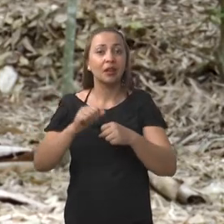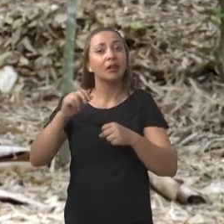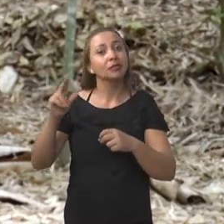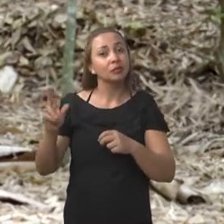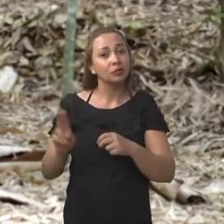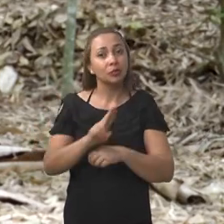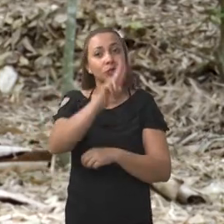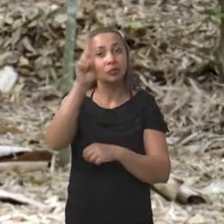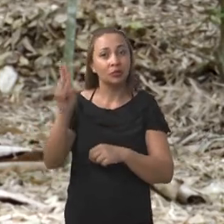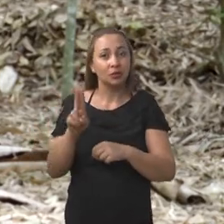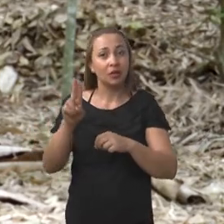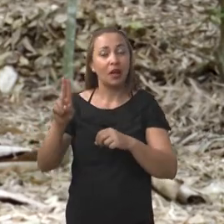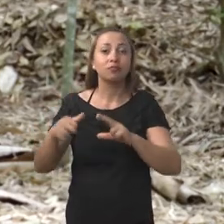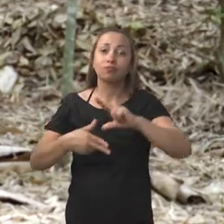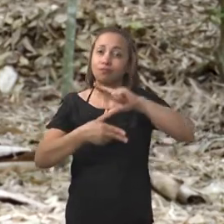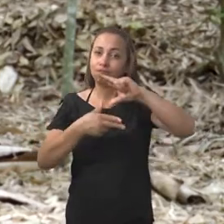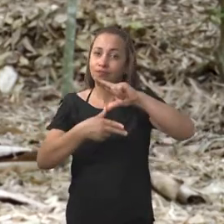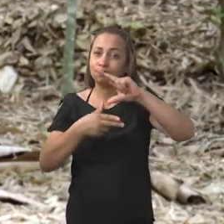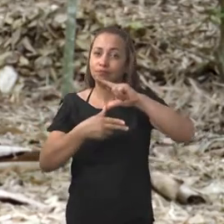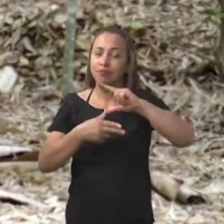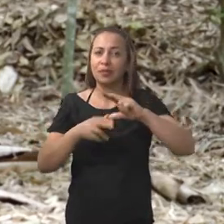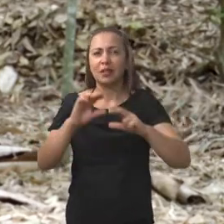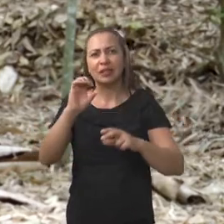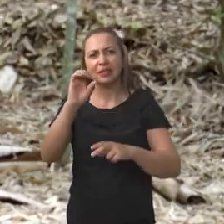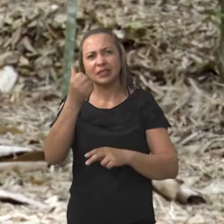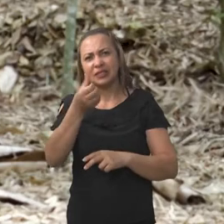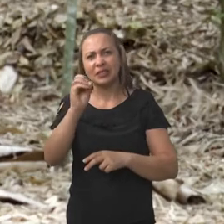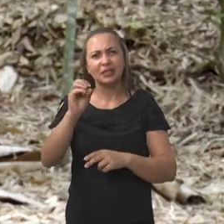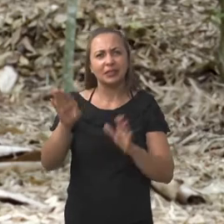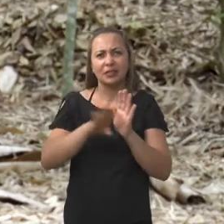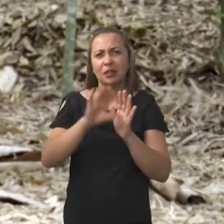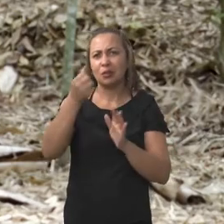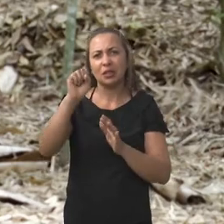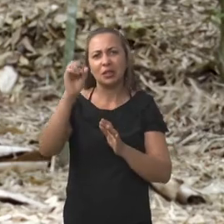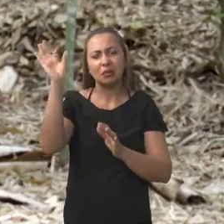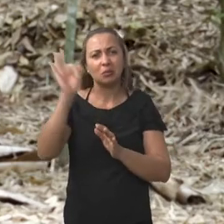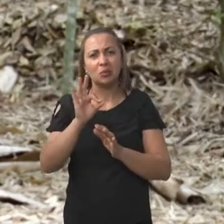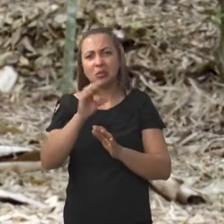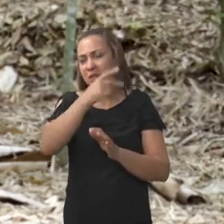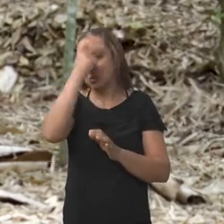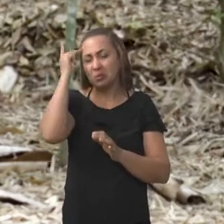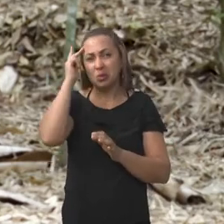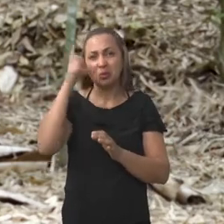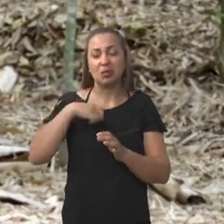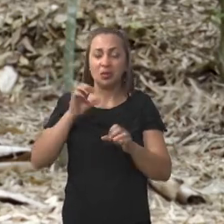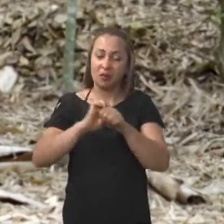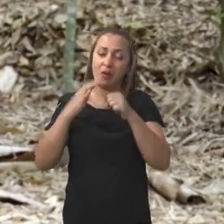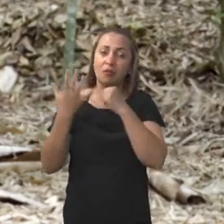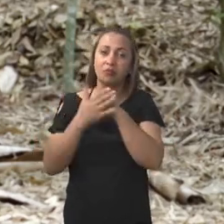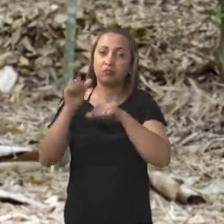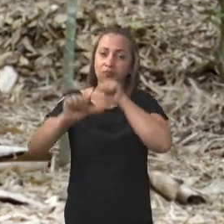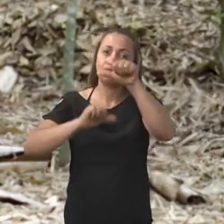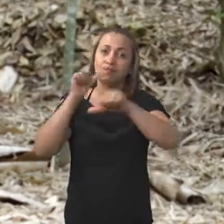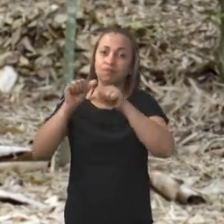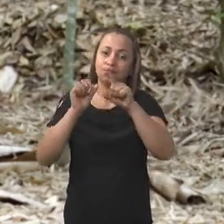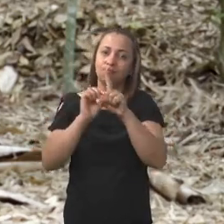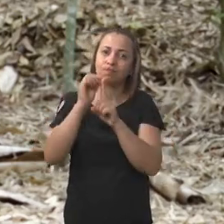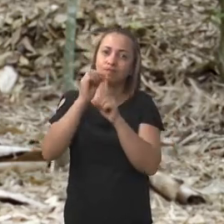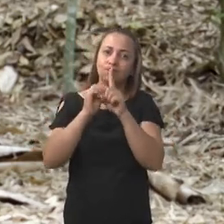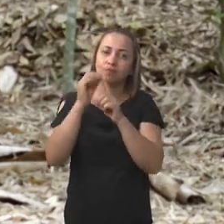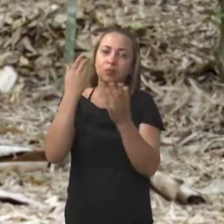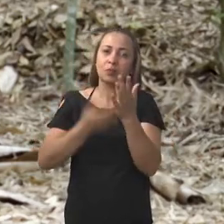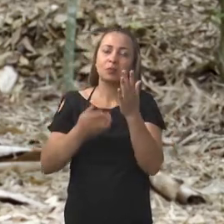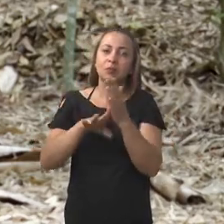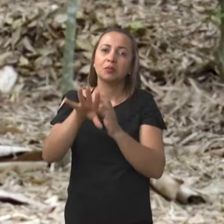Universidade Federal da Bahia, cerca de 60 a 80% dos pacientes com Covid desenvolvem algum grau de